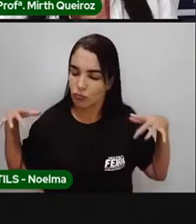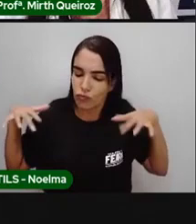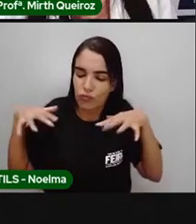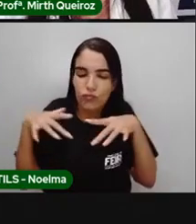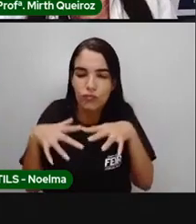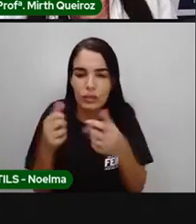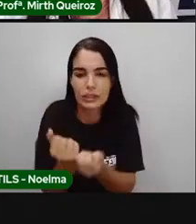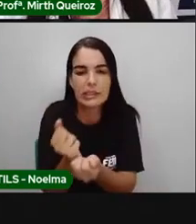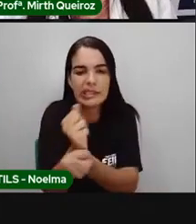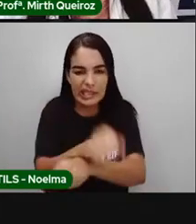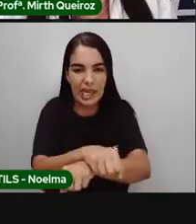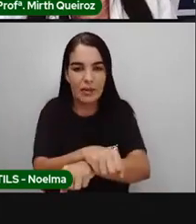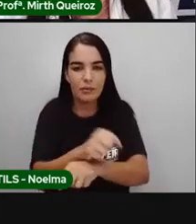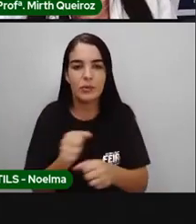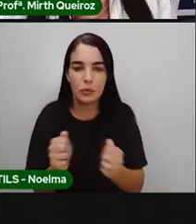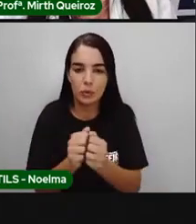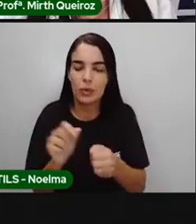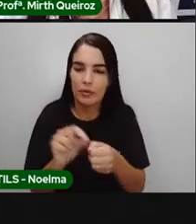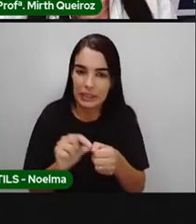dos escravos, né?